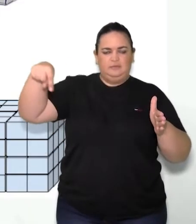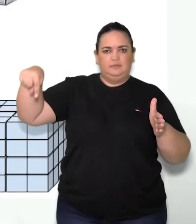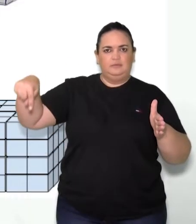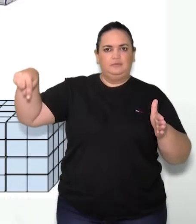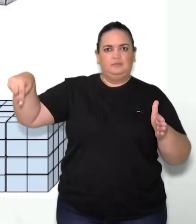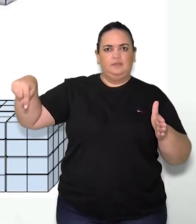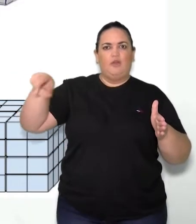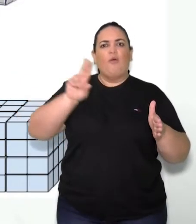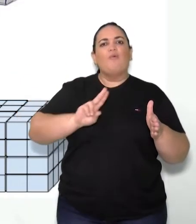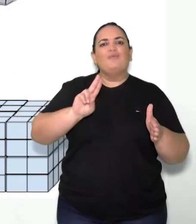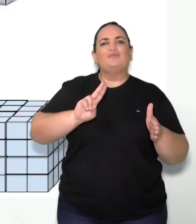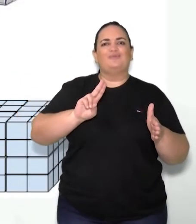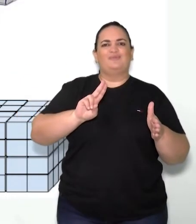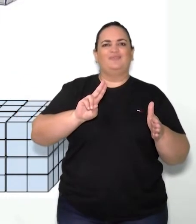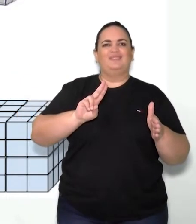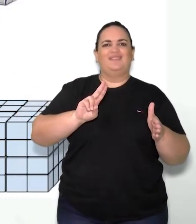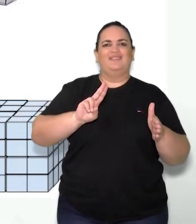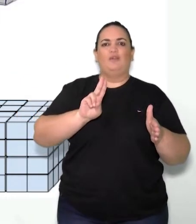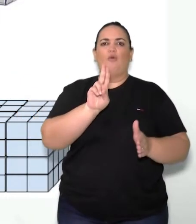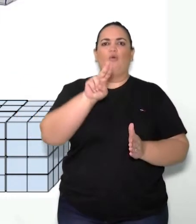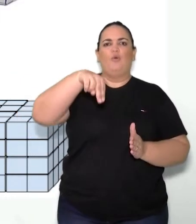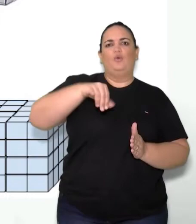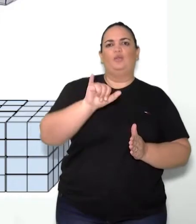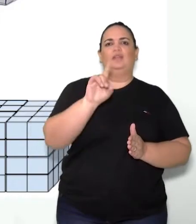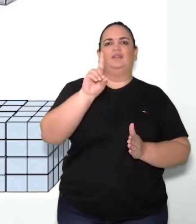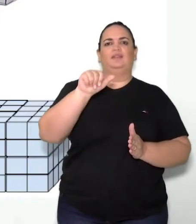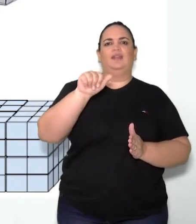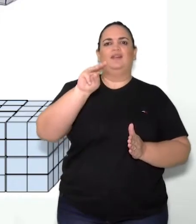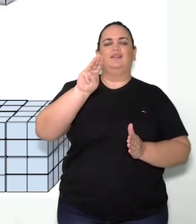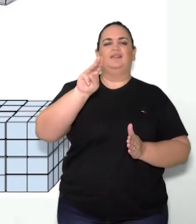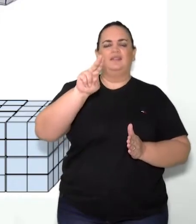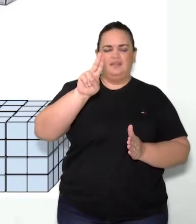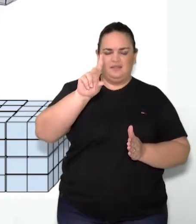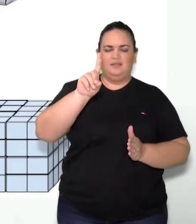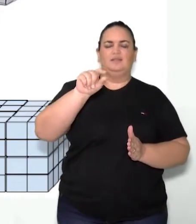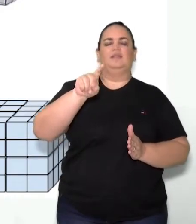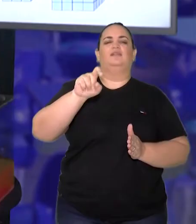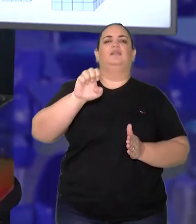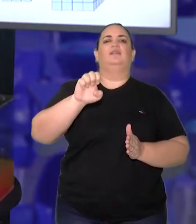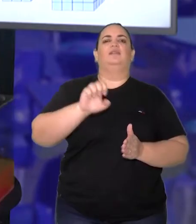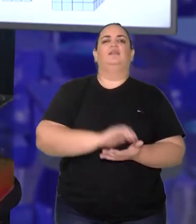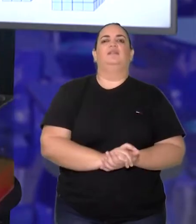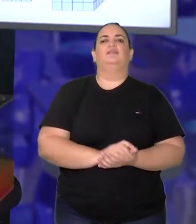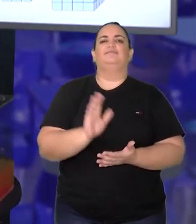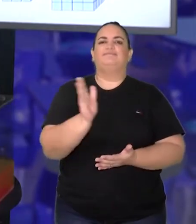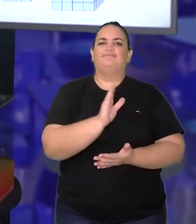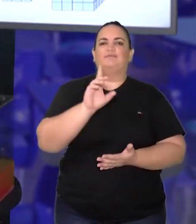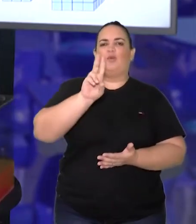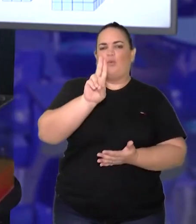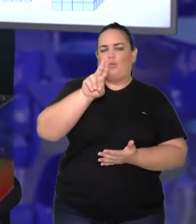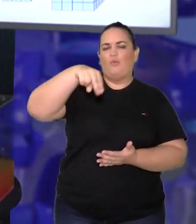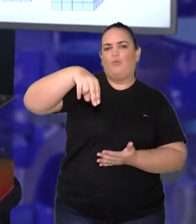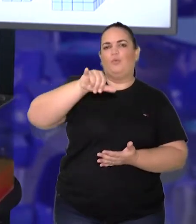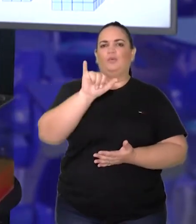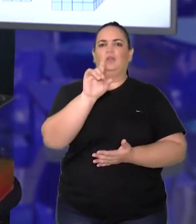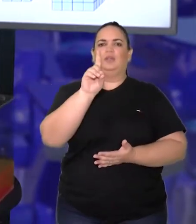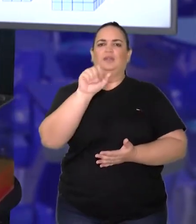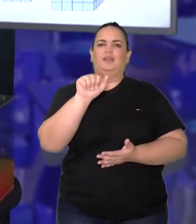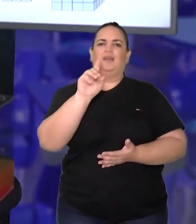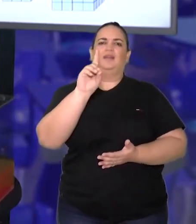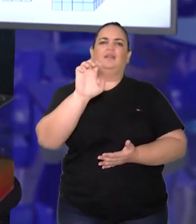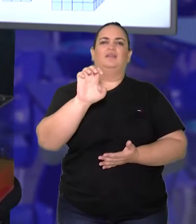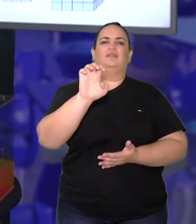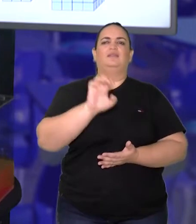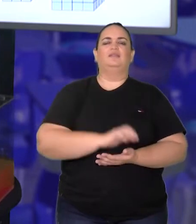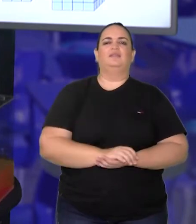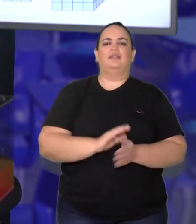como unidade de medida, tá certo? Então, a gente tem aqui na primeira sequência uma unidade, passando mais